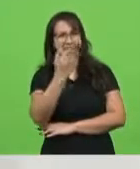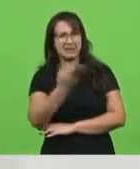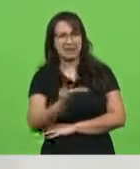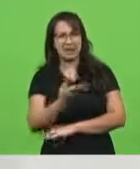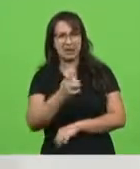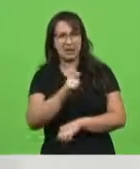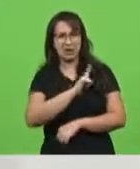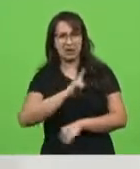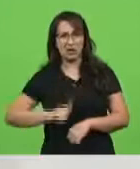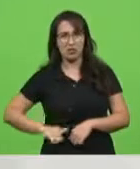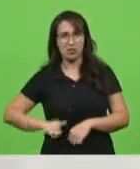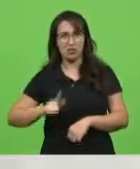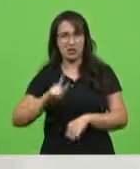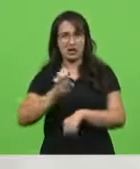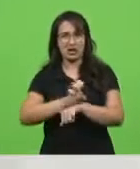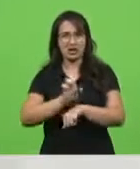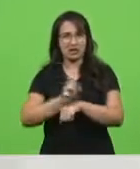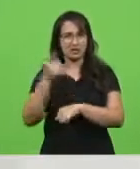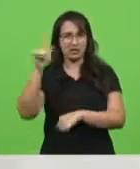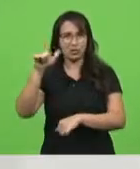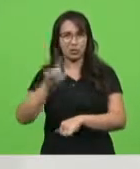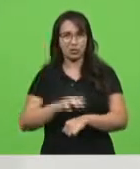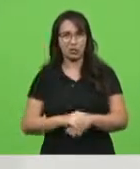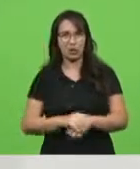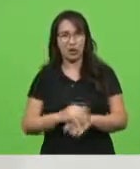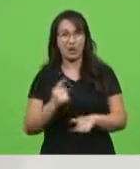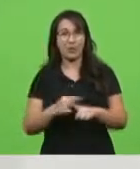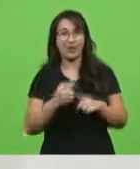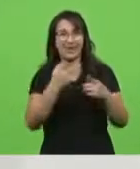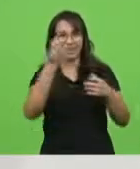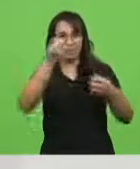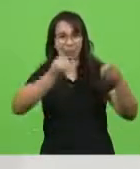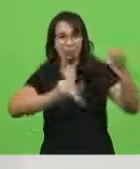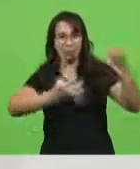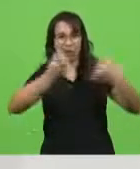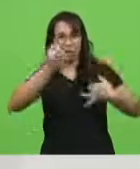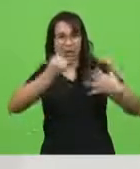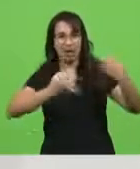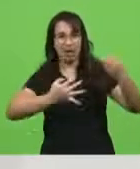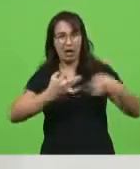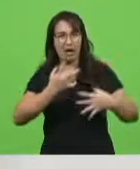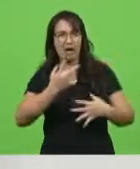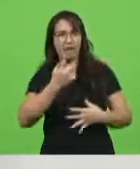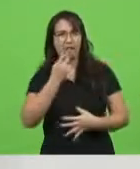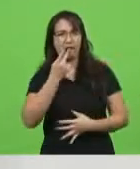porque a fala dele é que está tudo certo.